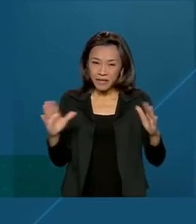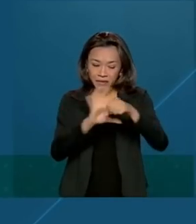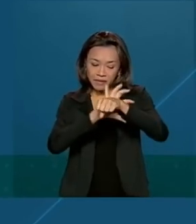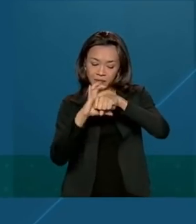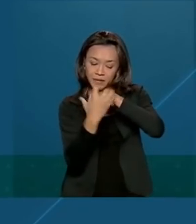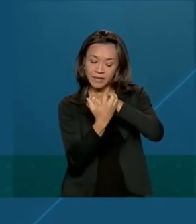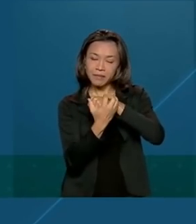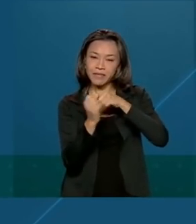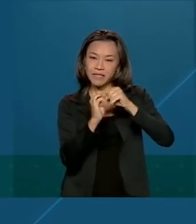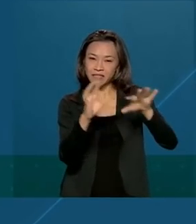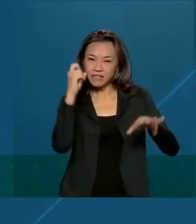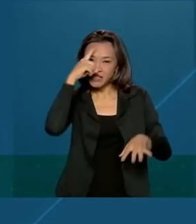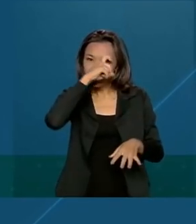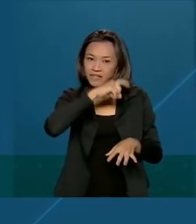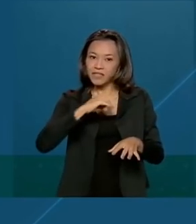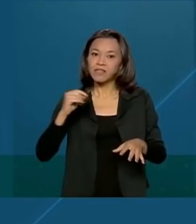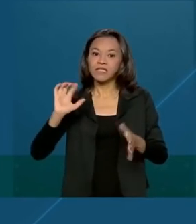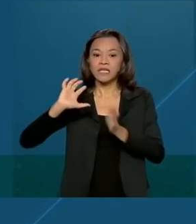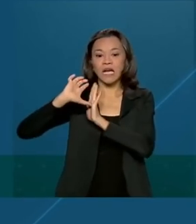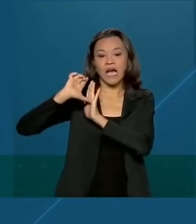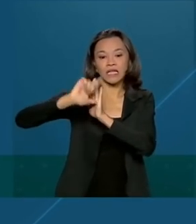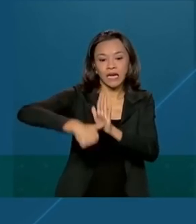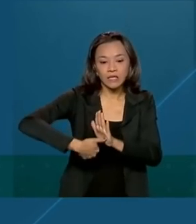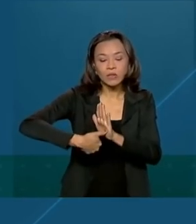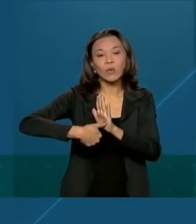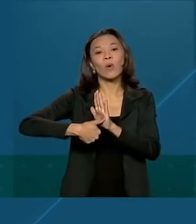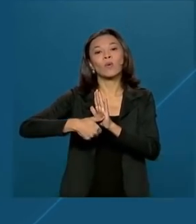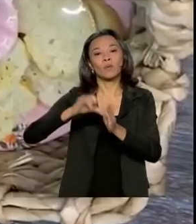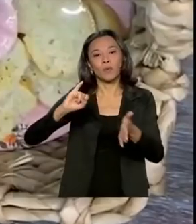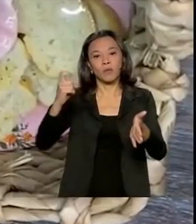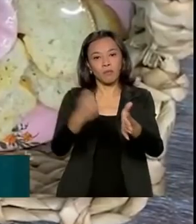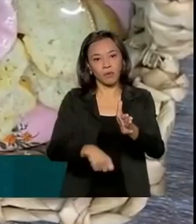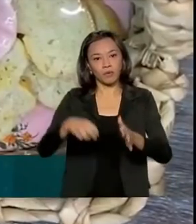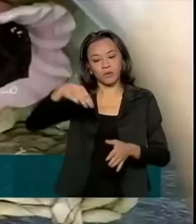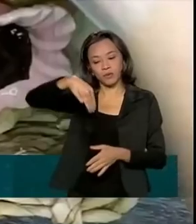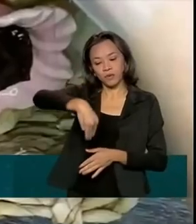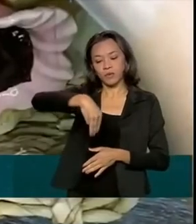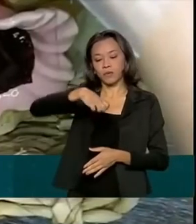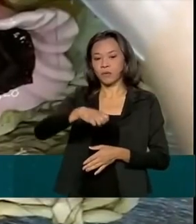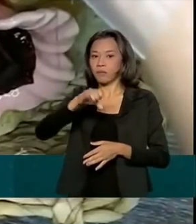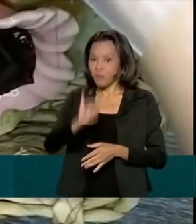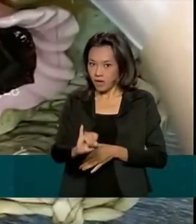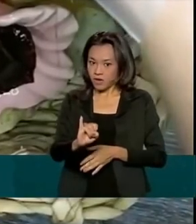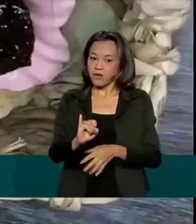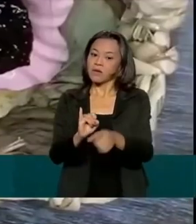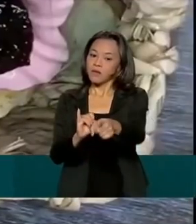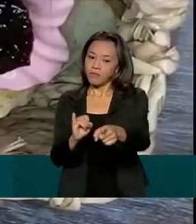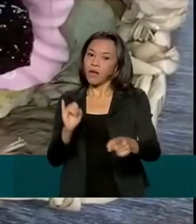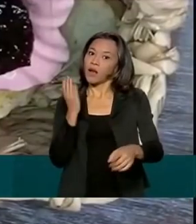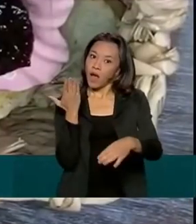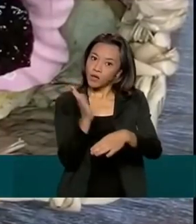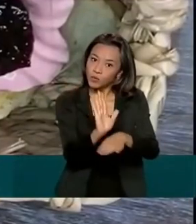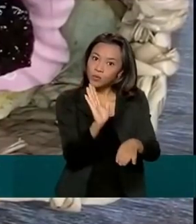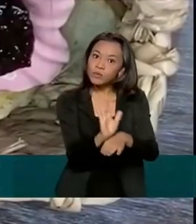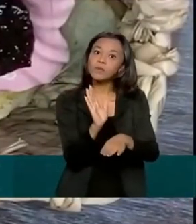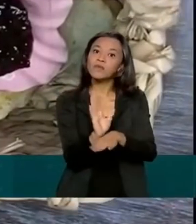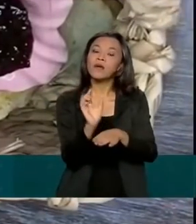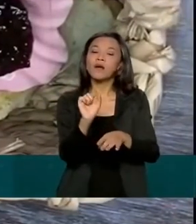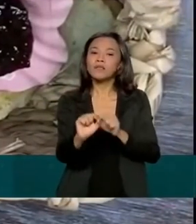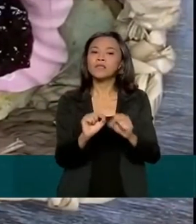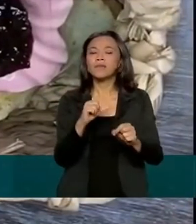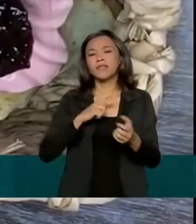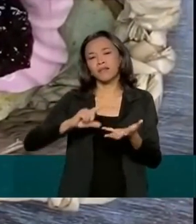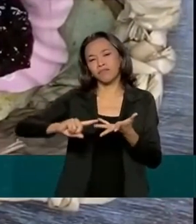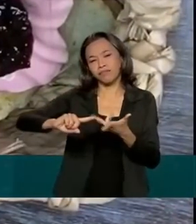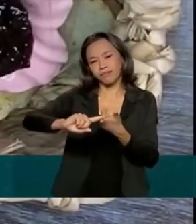acabou atrasando os impostos do MEI, o microempreendedor individual, que garante o funcionamento do negócio, além de benefícios